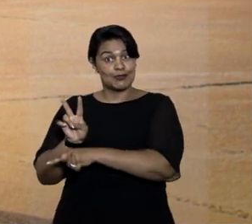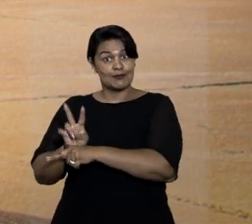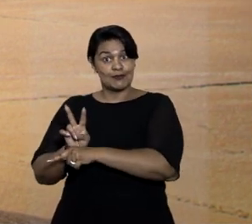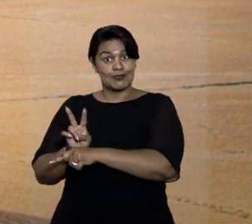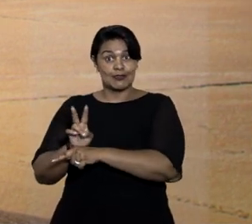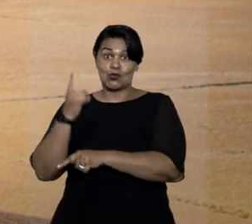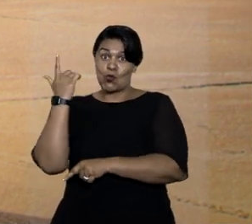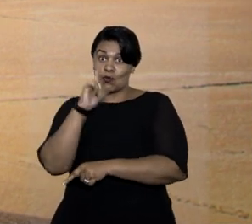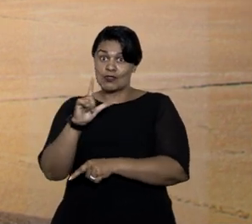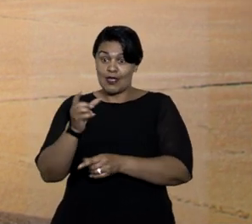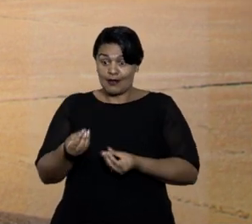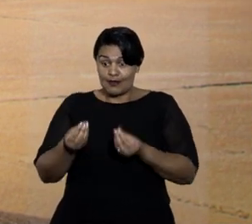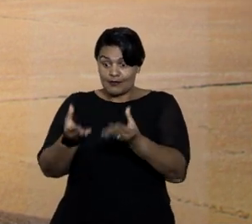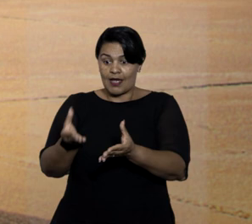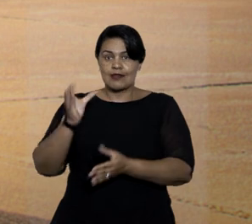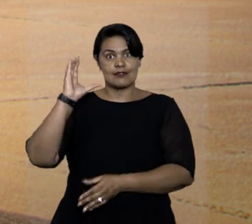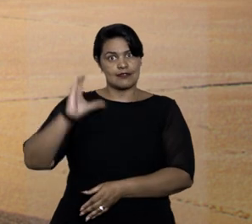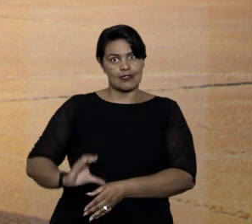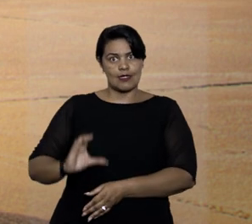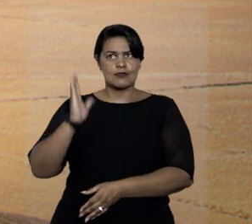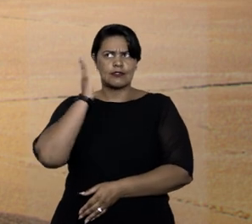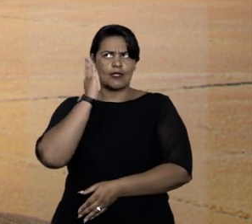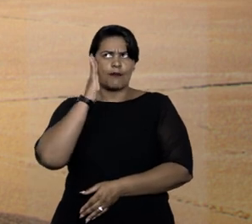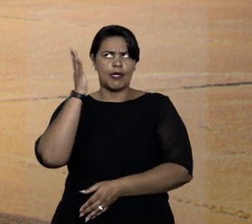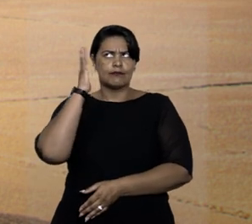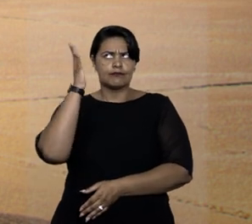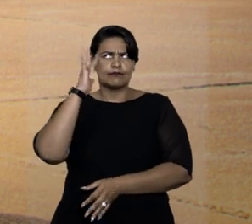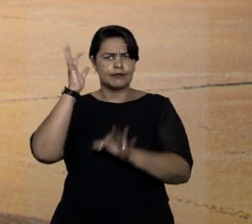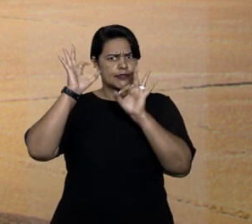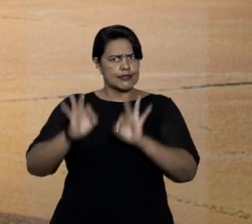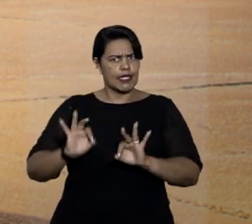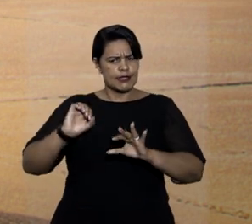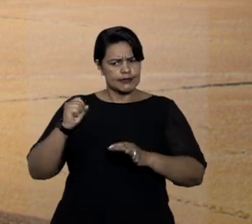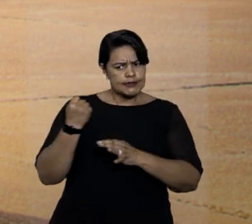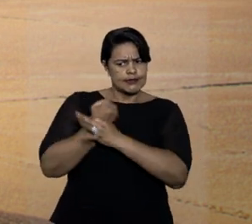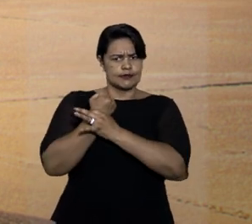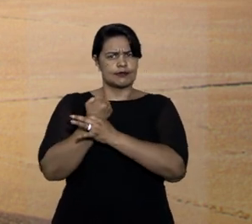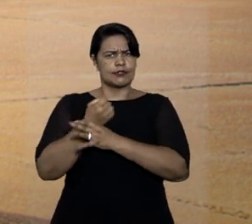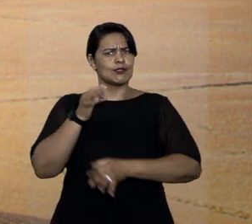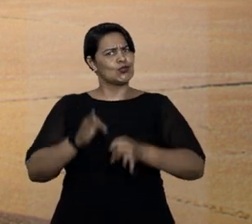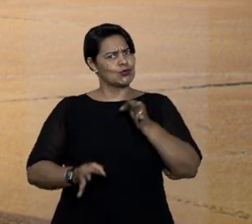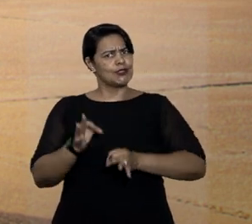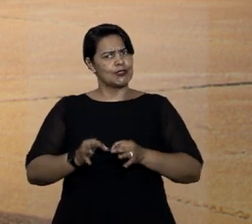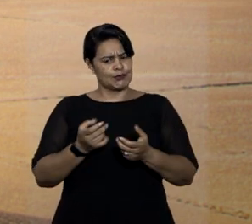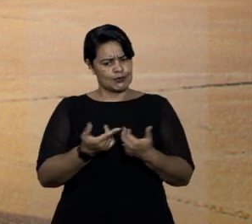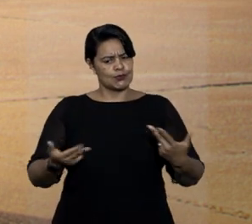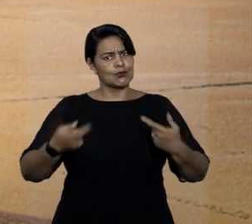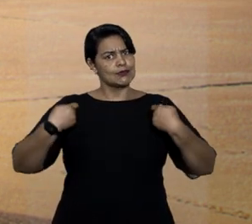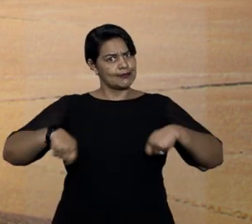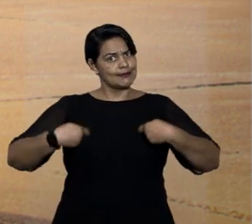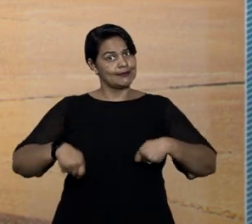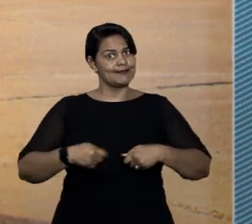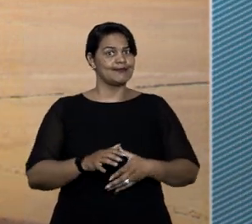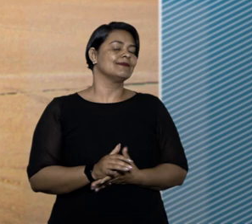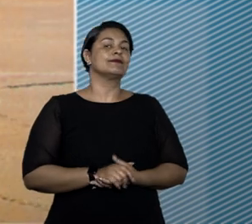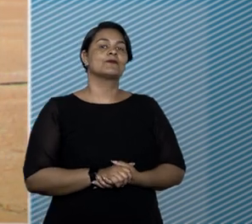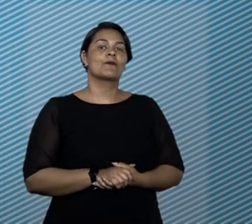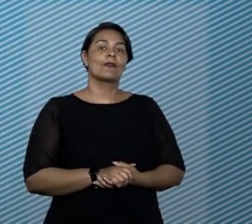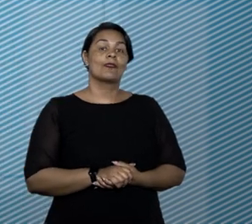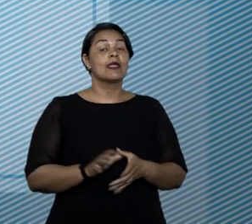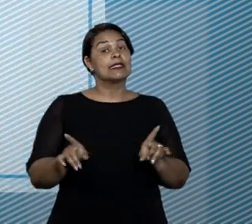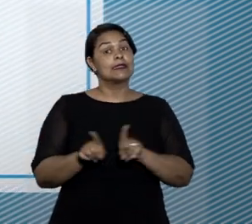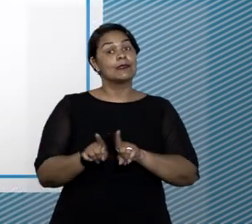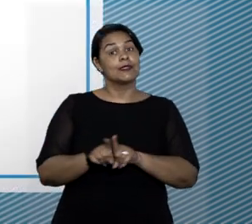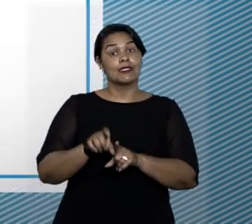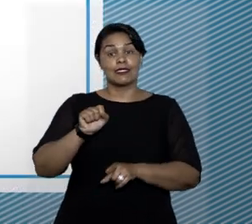contribuindo para que o cidadão tenha previsibilidade e segurança jurídica em relação às suas demandas. Além disso,